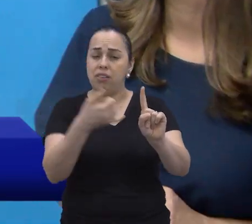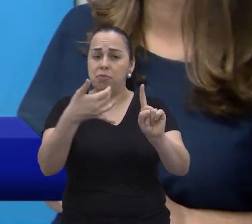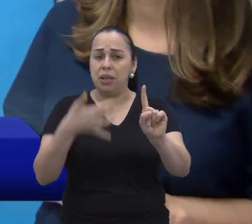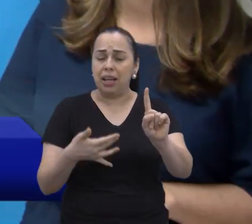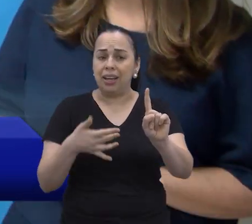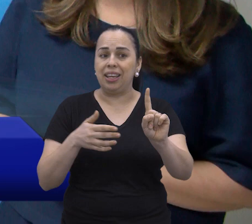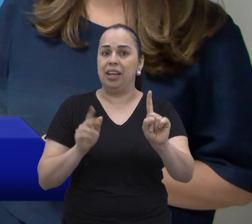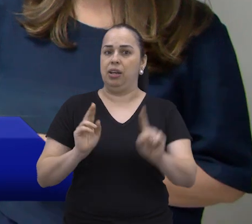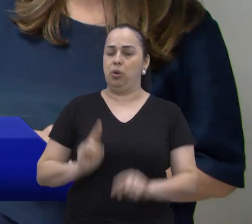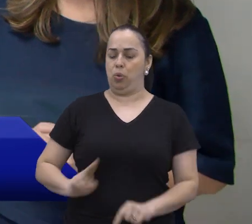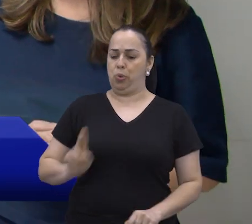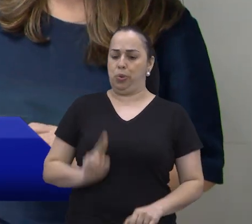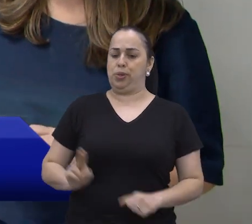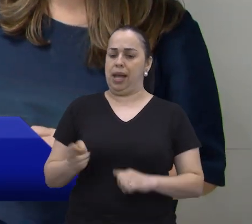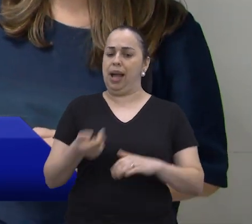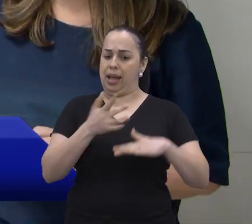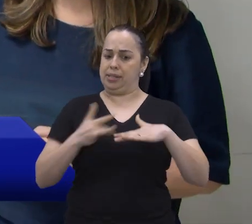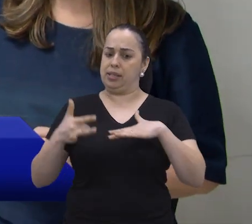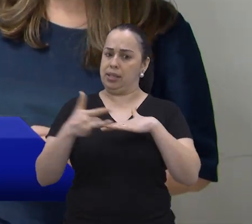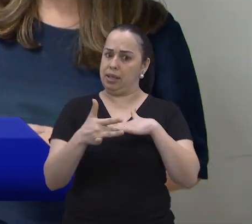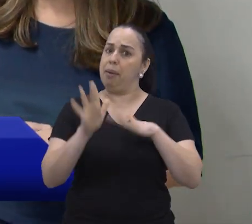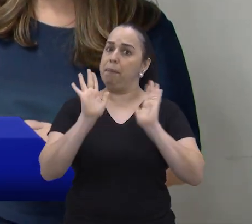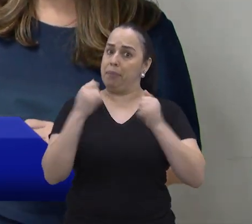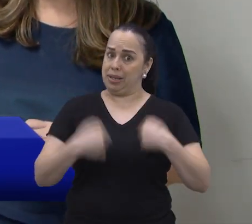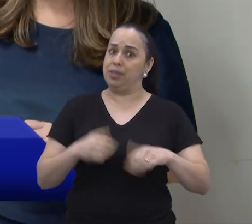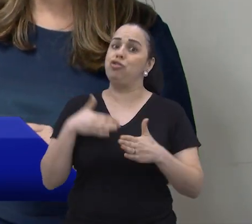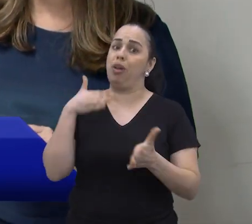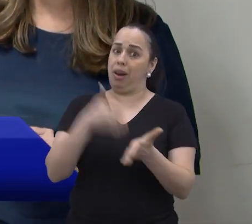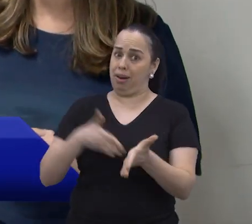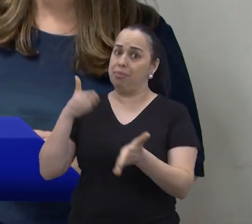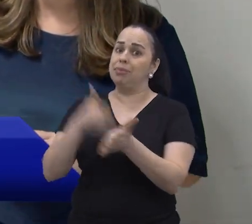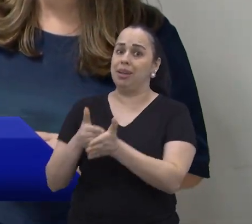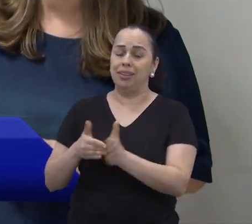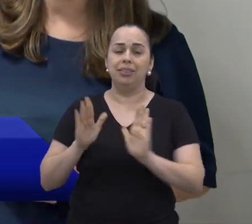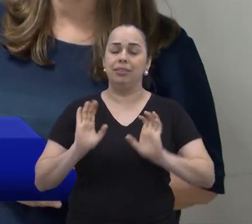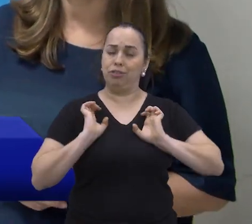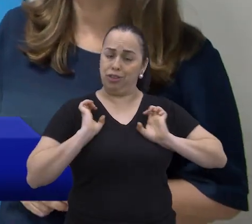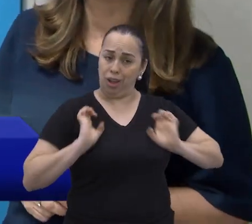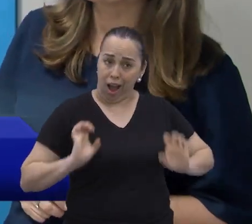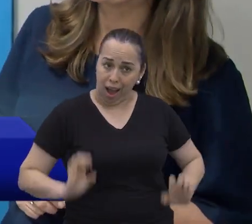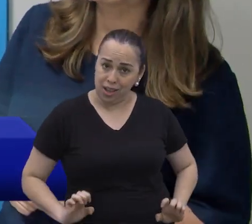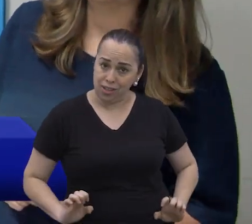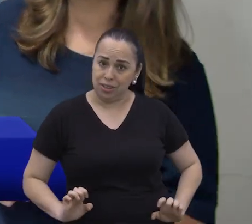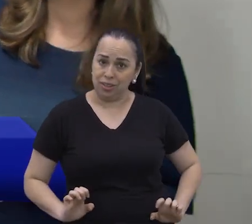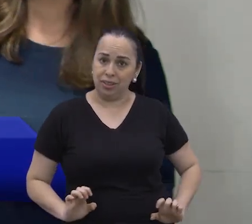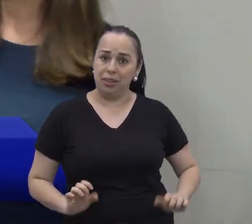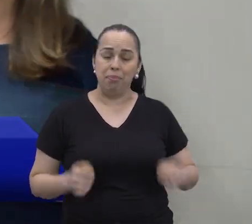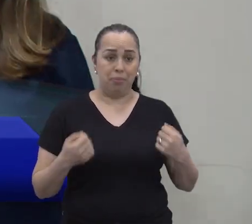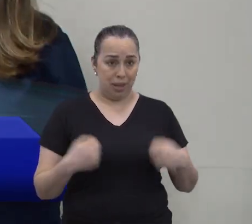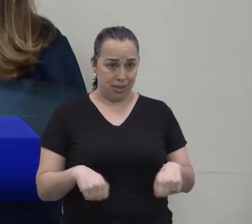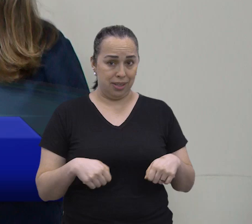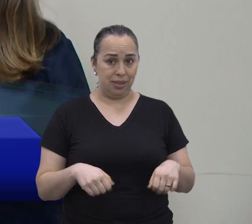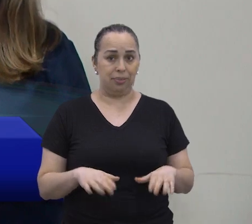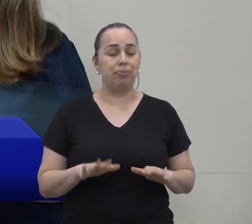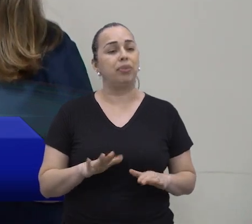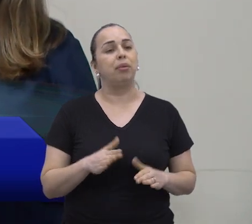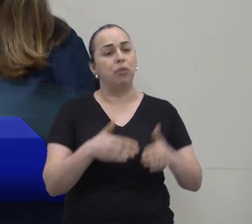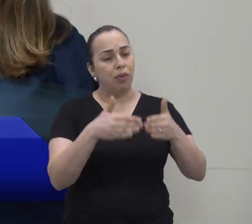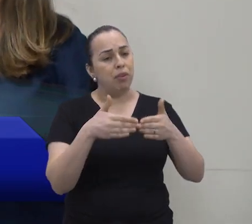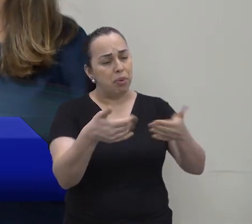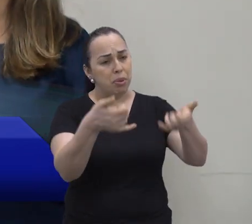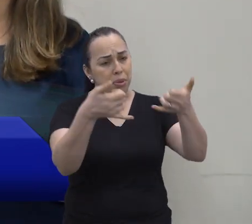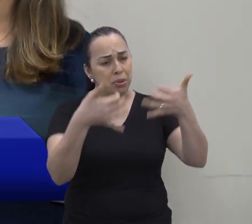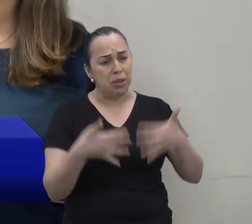limite do uso desses recursos virtuais, né? Das redes sociais também e dicas aí para a gente manter uma certa